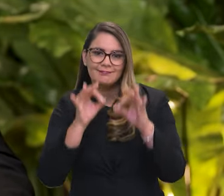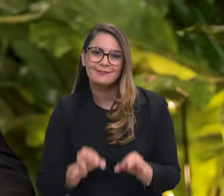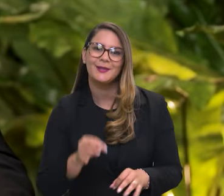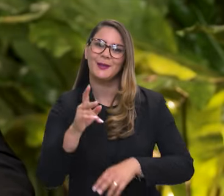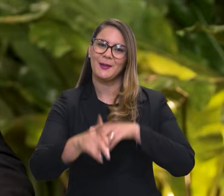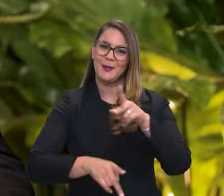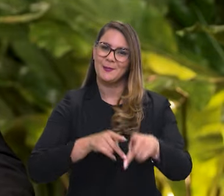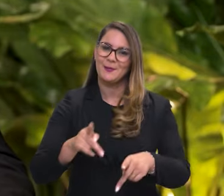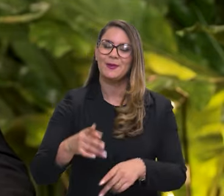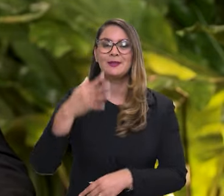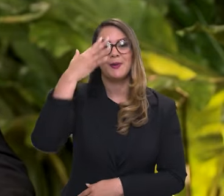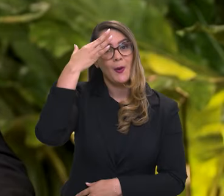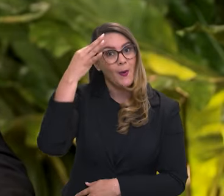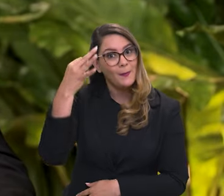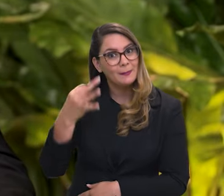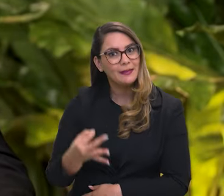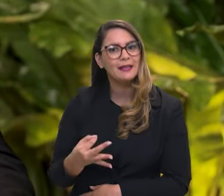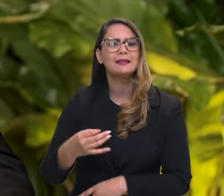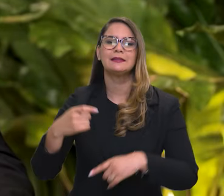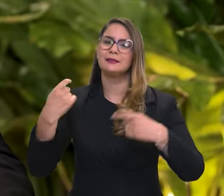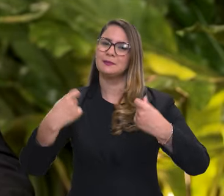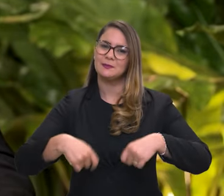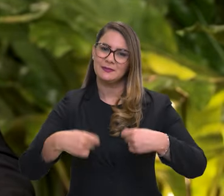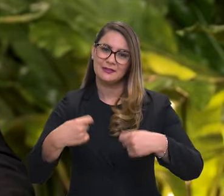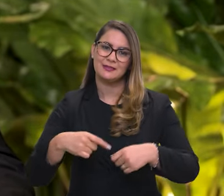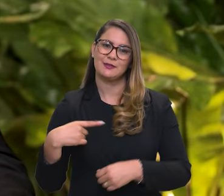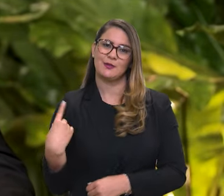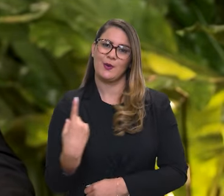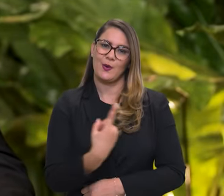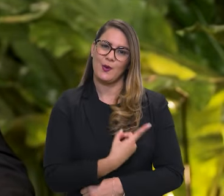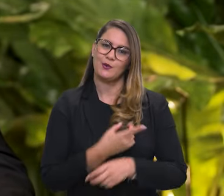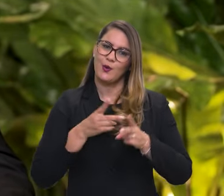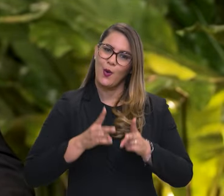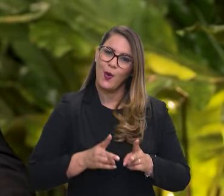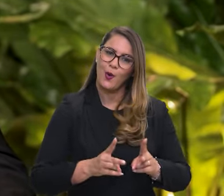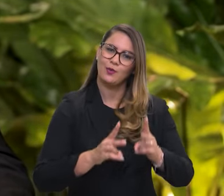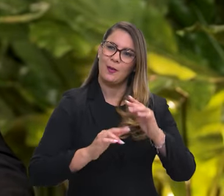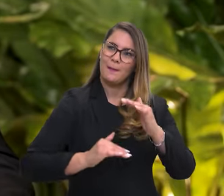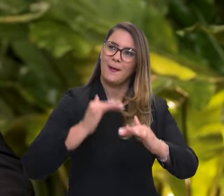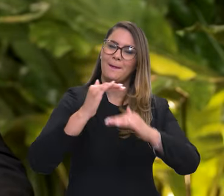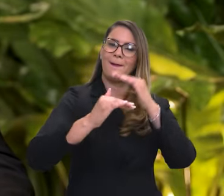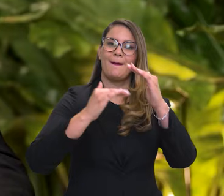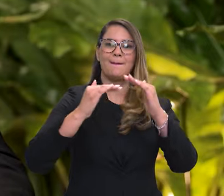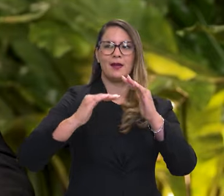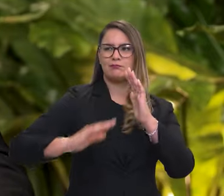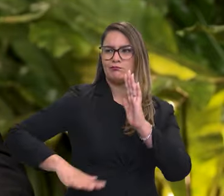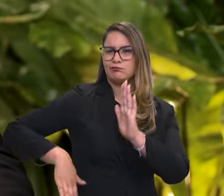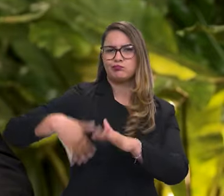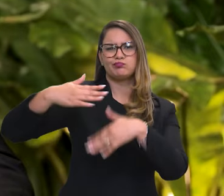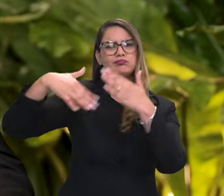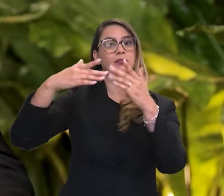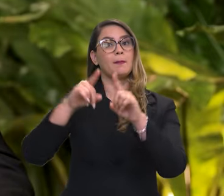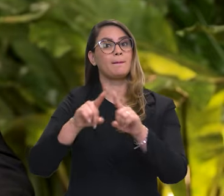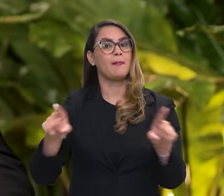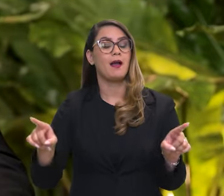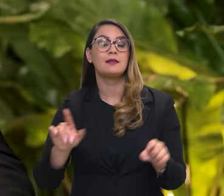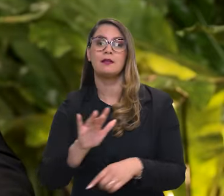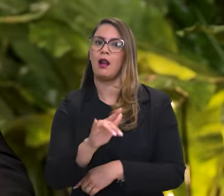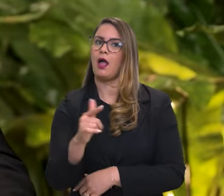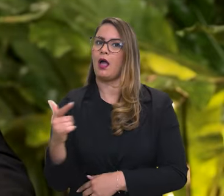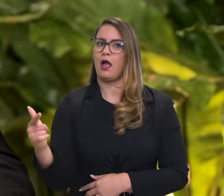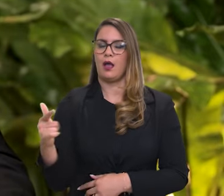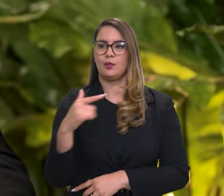assertivo e que a população entenda a necessidade de a gente poder continuar crescendo, de a gente se desenvolver,